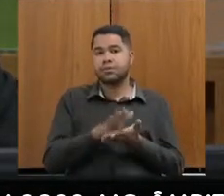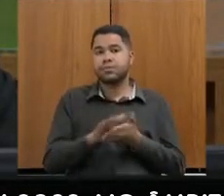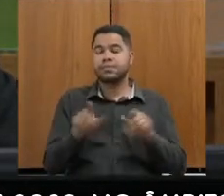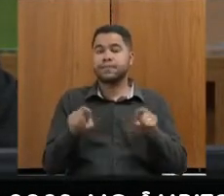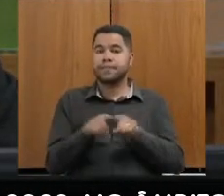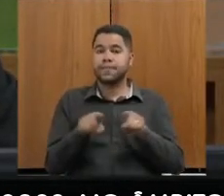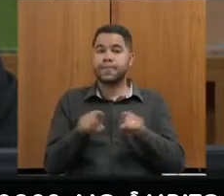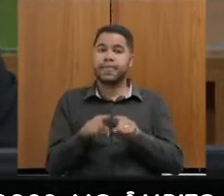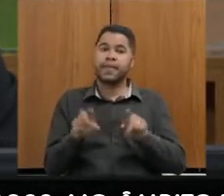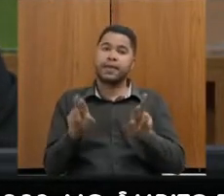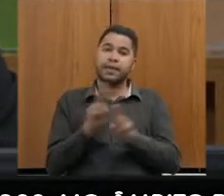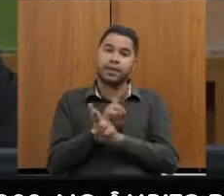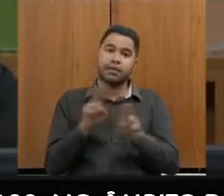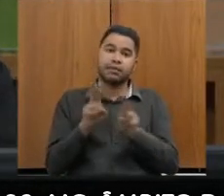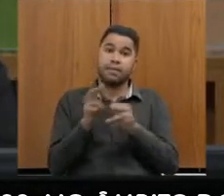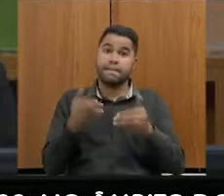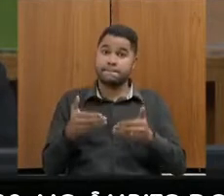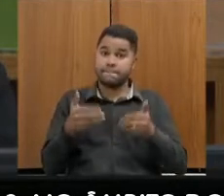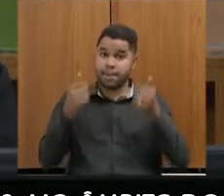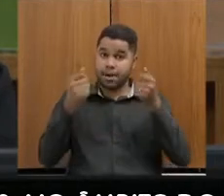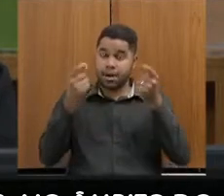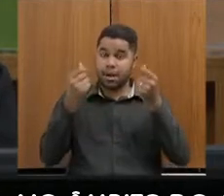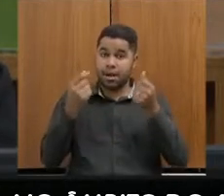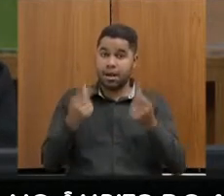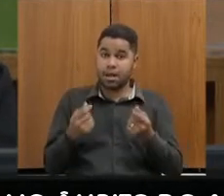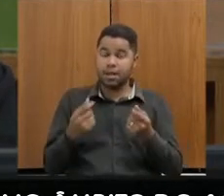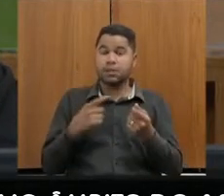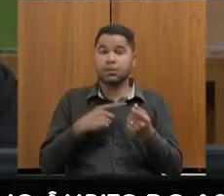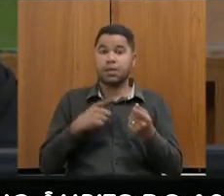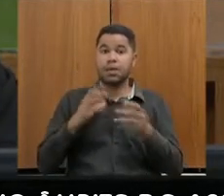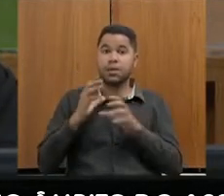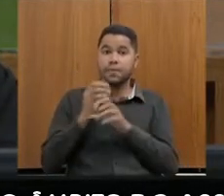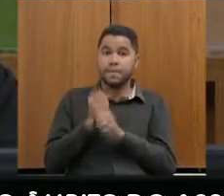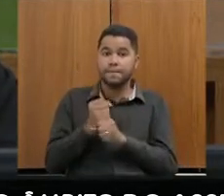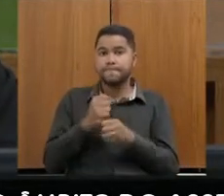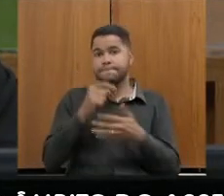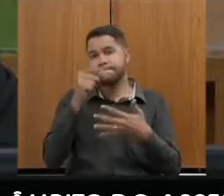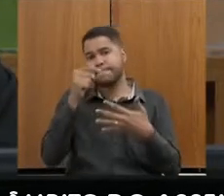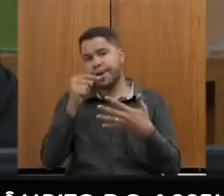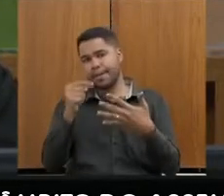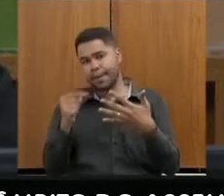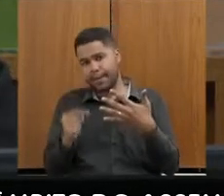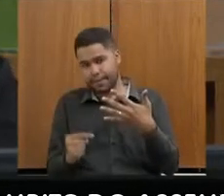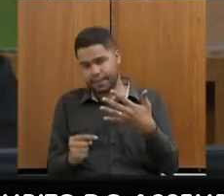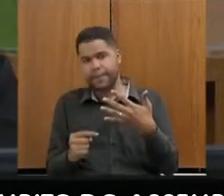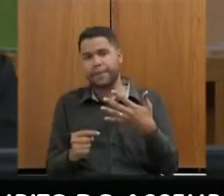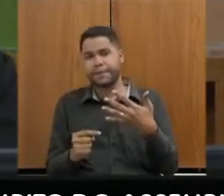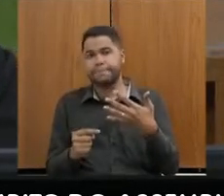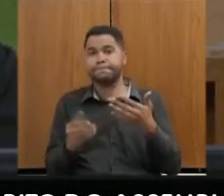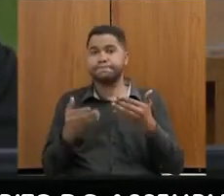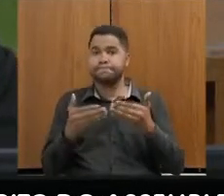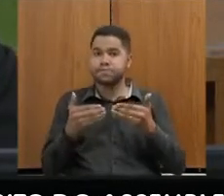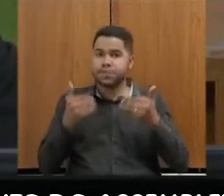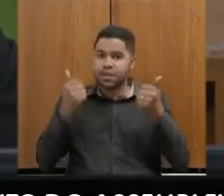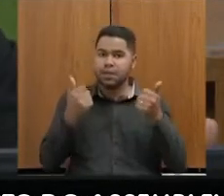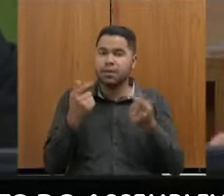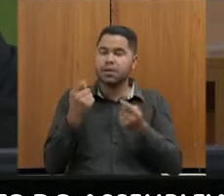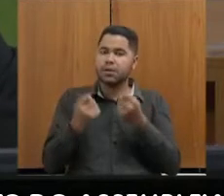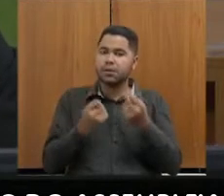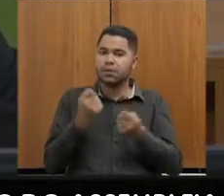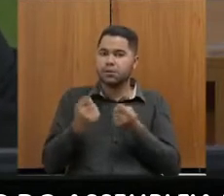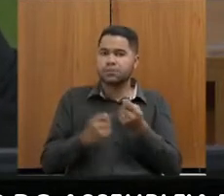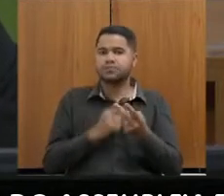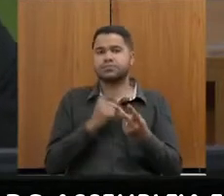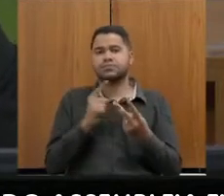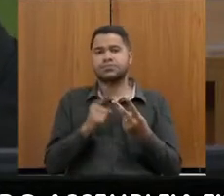relação à receita, a melhoria da receita, tivemos uma conjuntura de fatores, a melhora econômica, a melhora